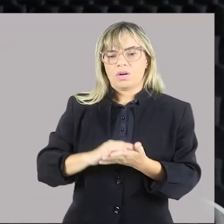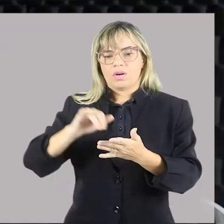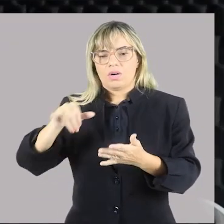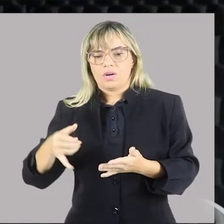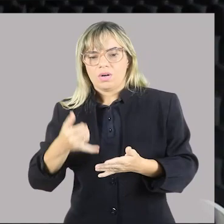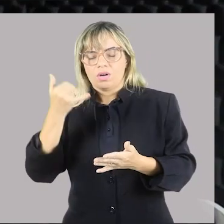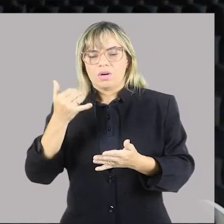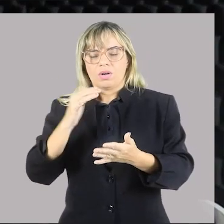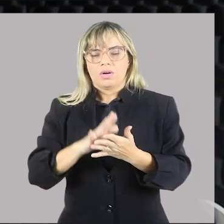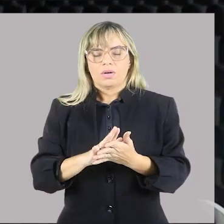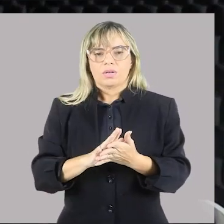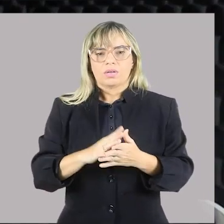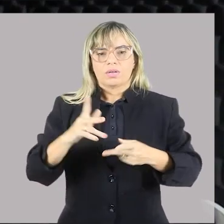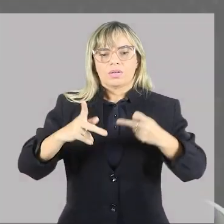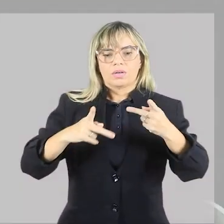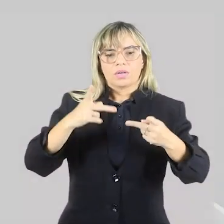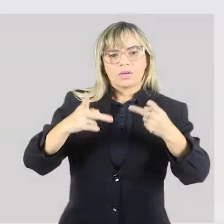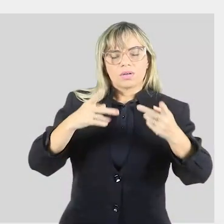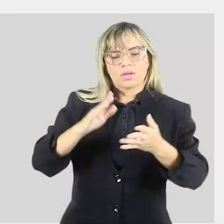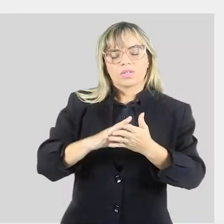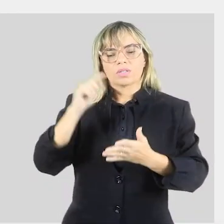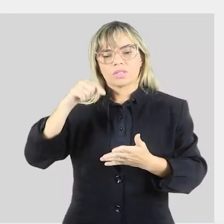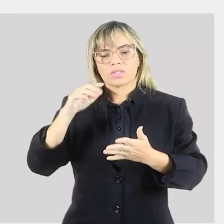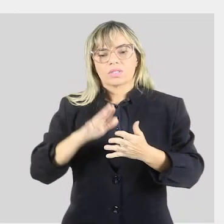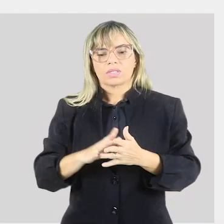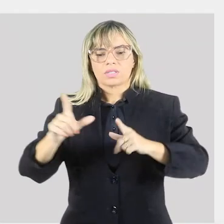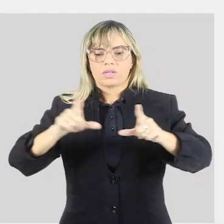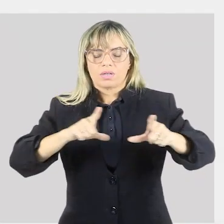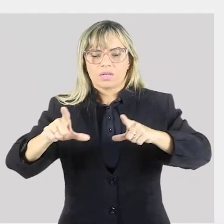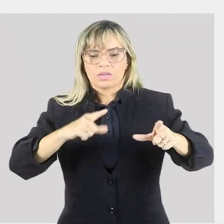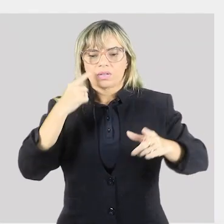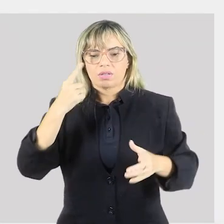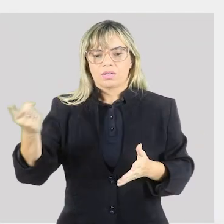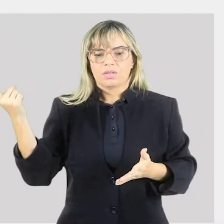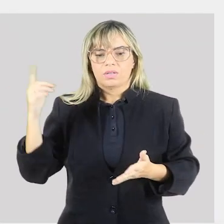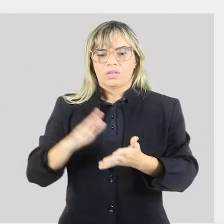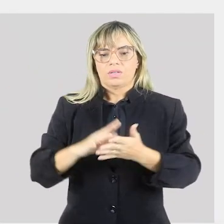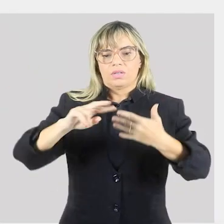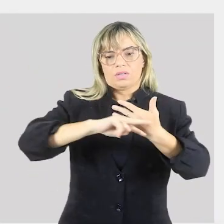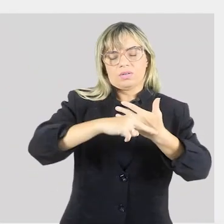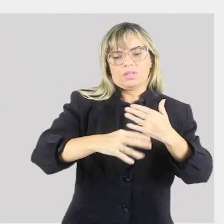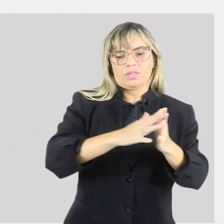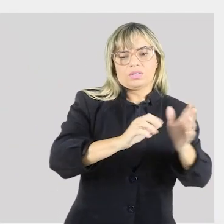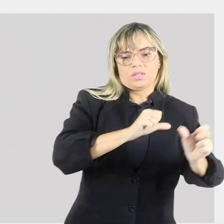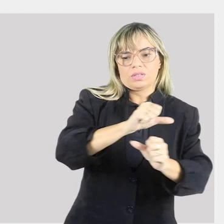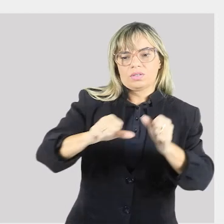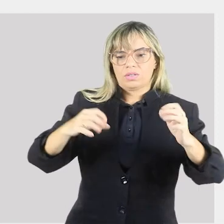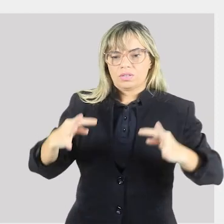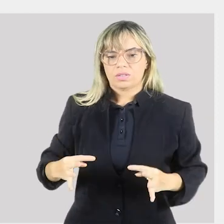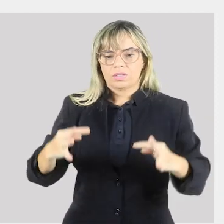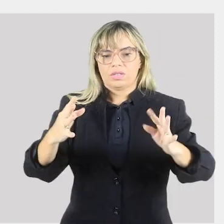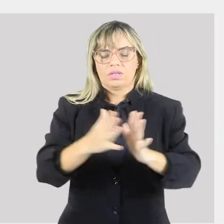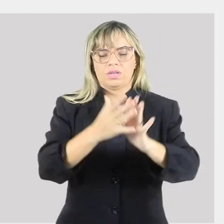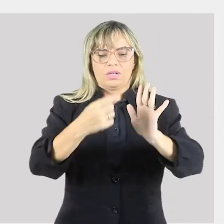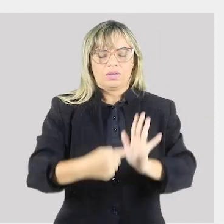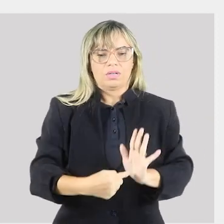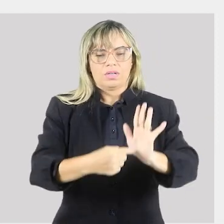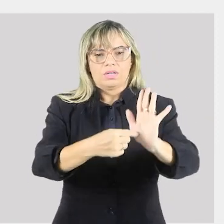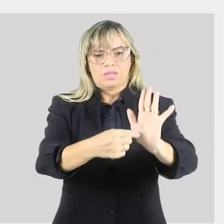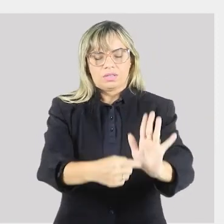trabalham com isso. A consequência nesse caso da mudança tecnológica